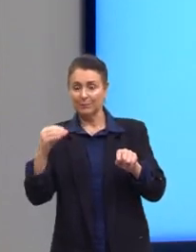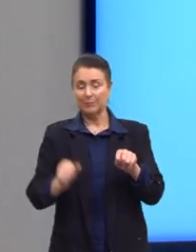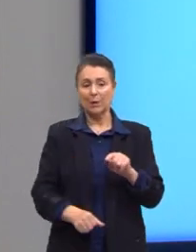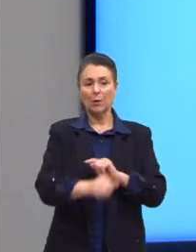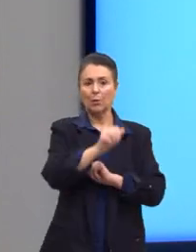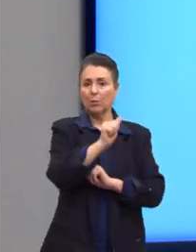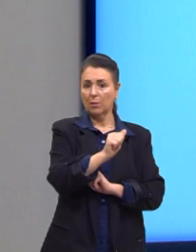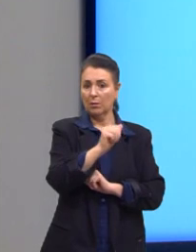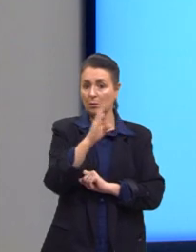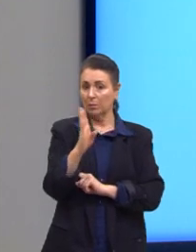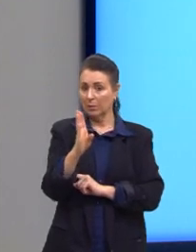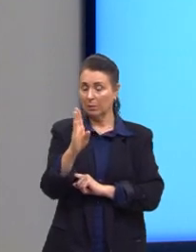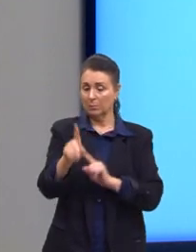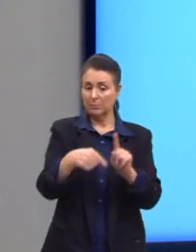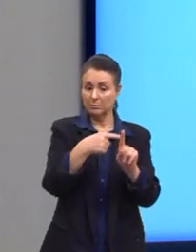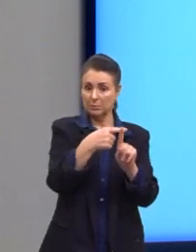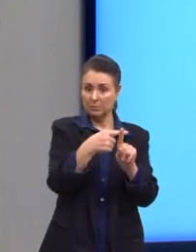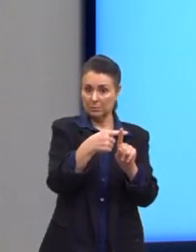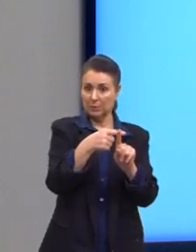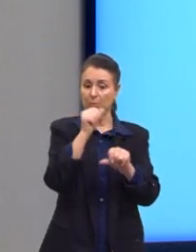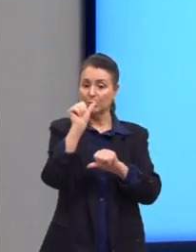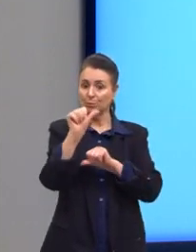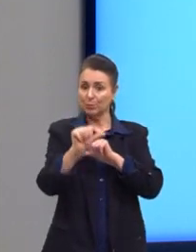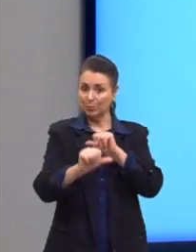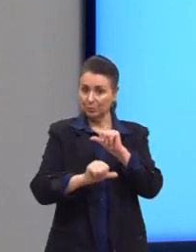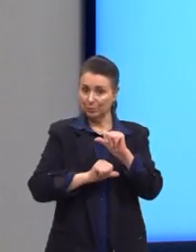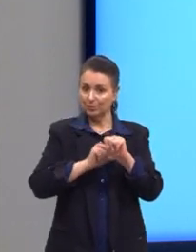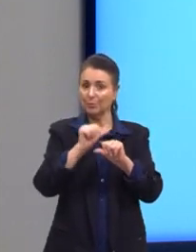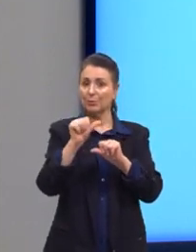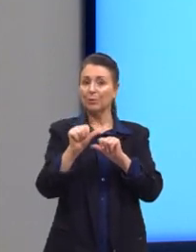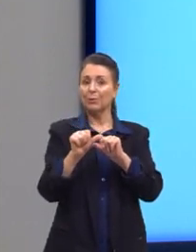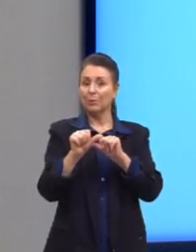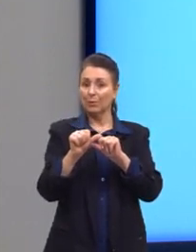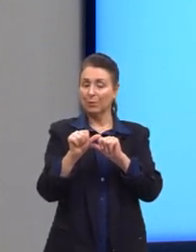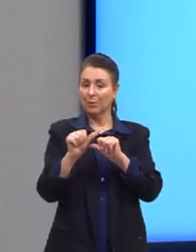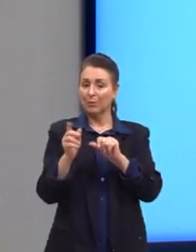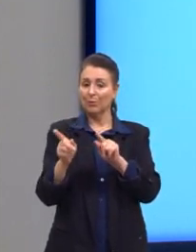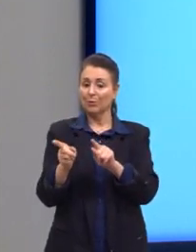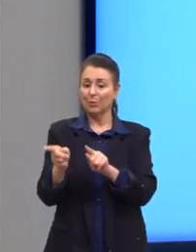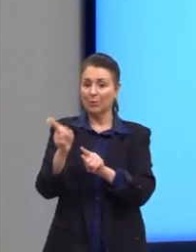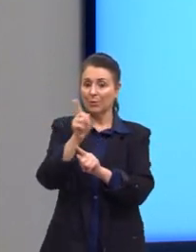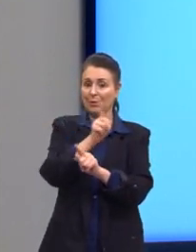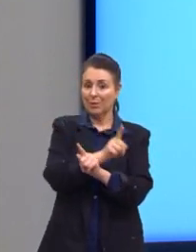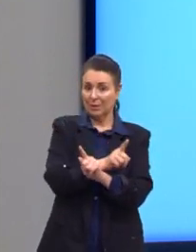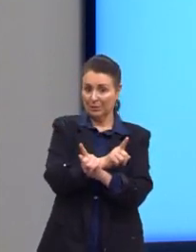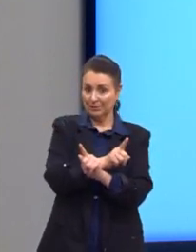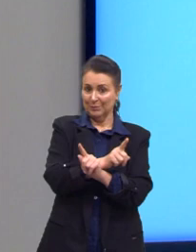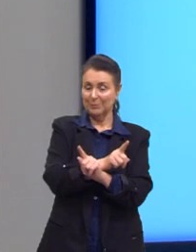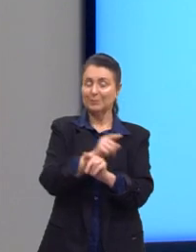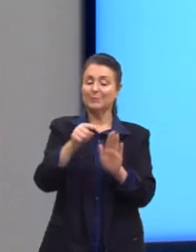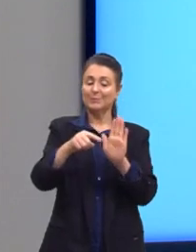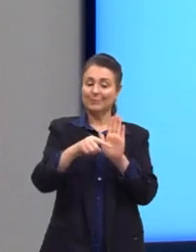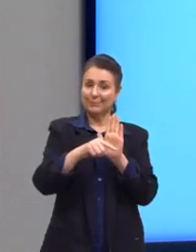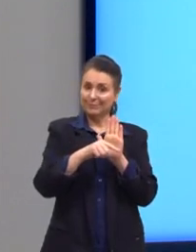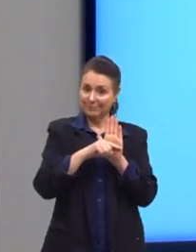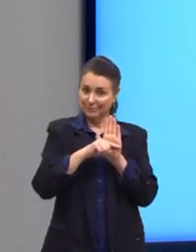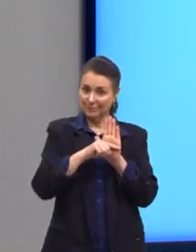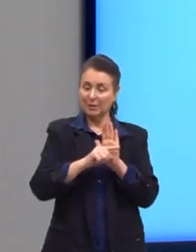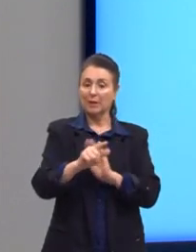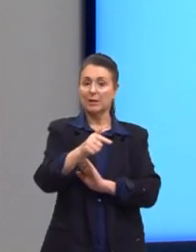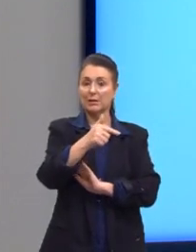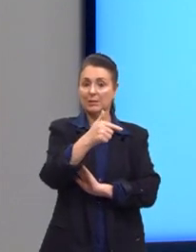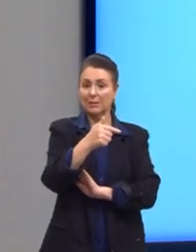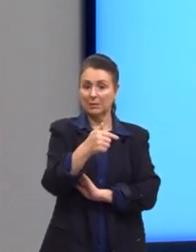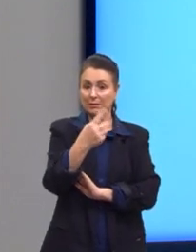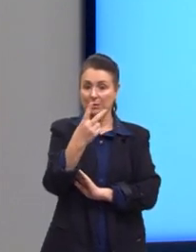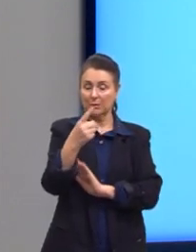e o b que estavam somando, passaram para o primeiro lado da igualdade, subtraindo, né? Então, 72